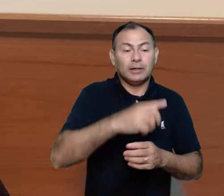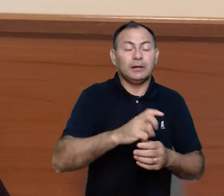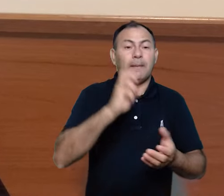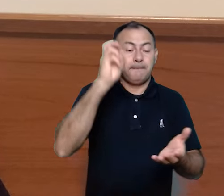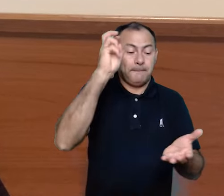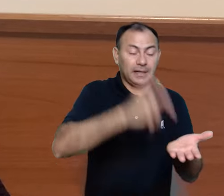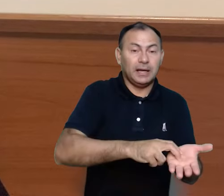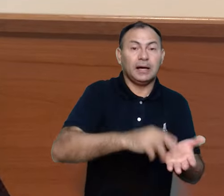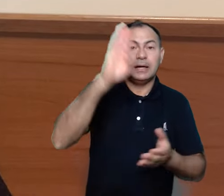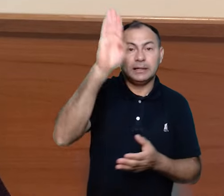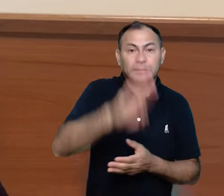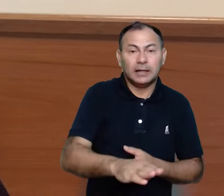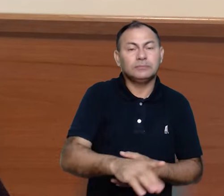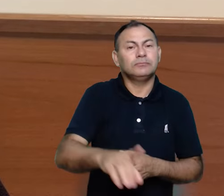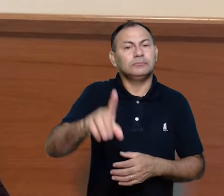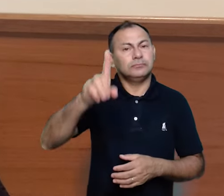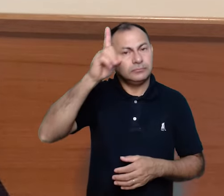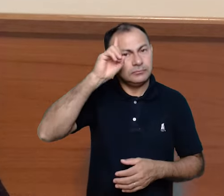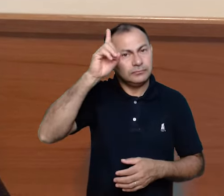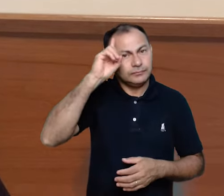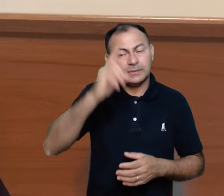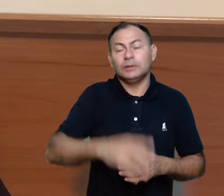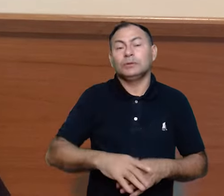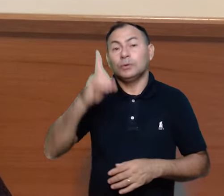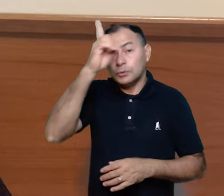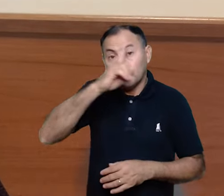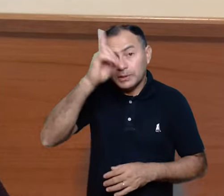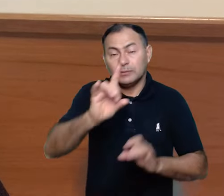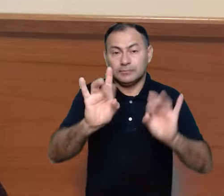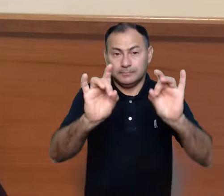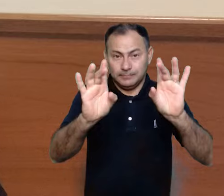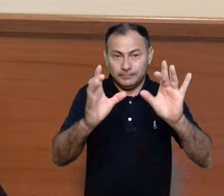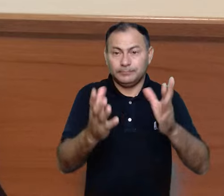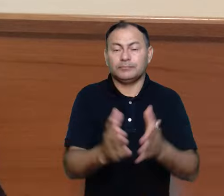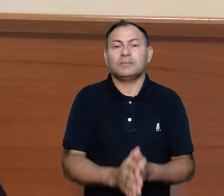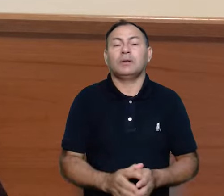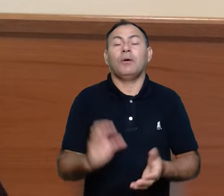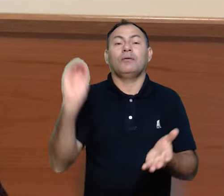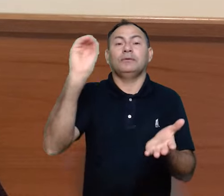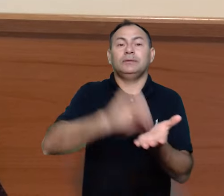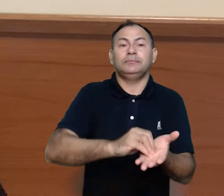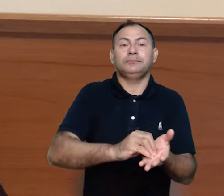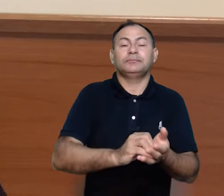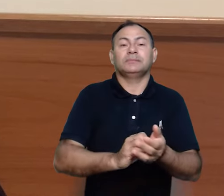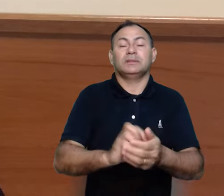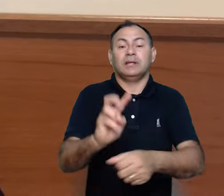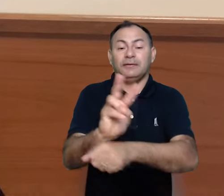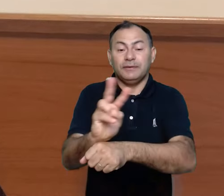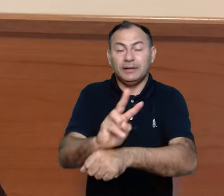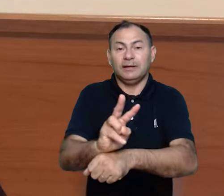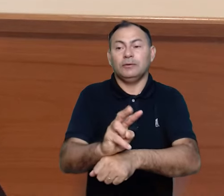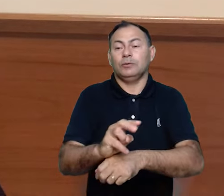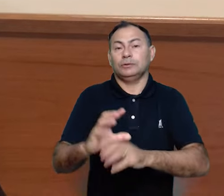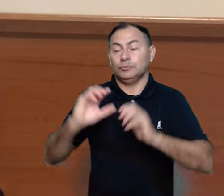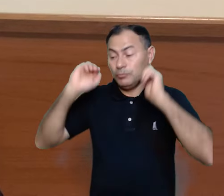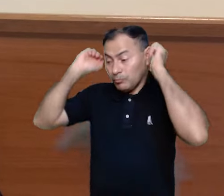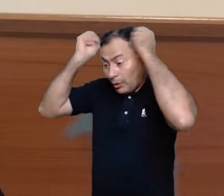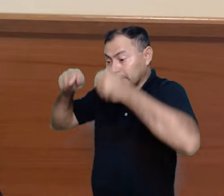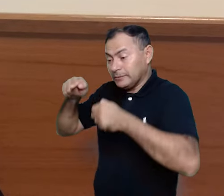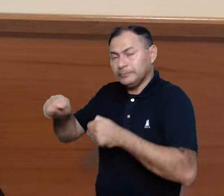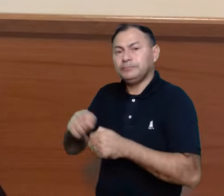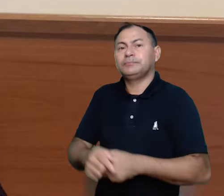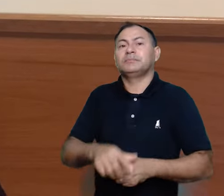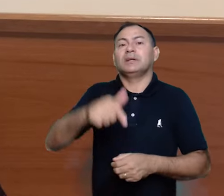e tarde, cotidianamente, e nos domingos e solenidades, o ofício das vigílias, os monges